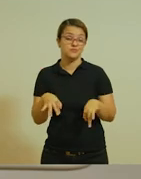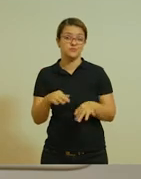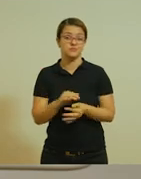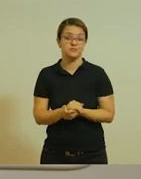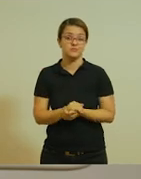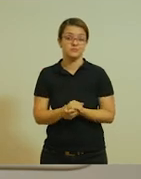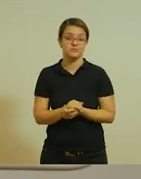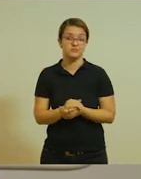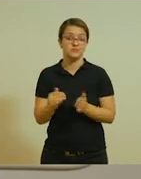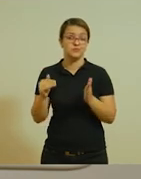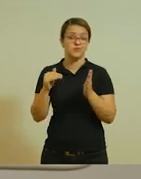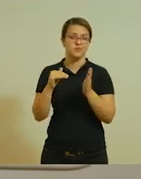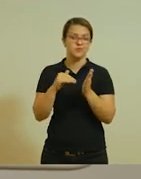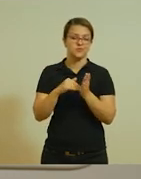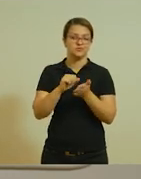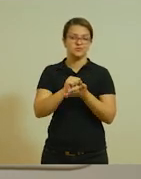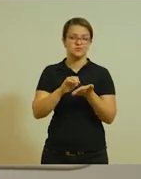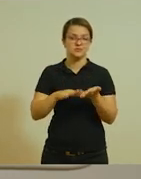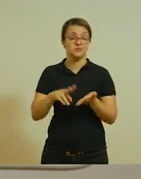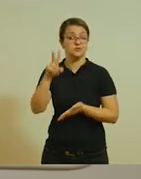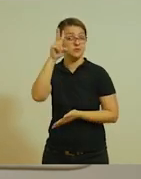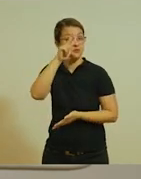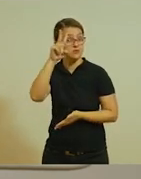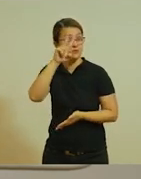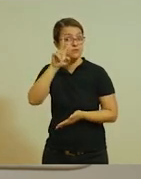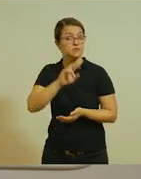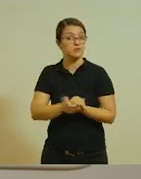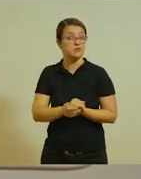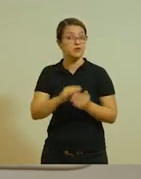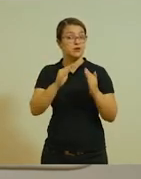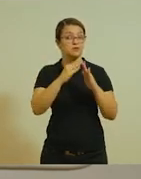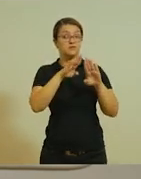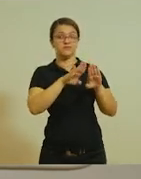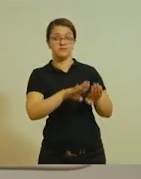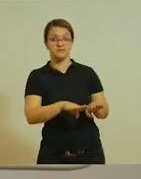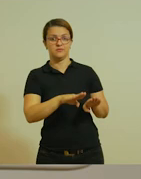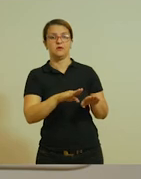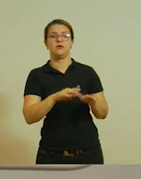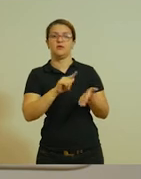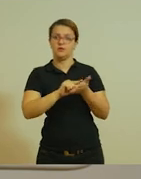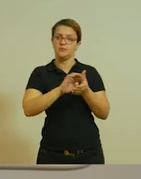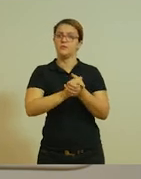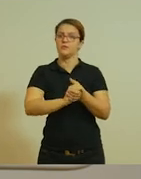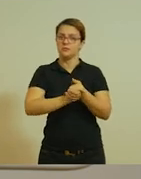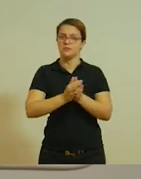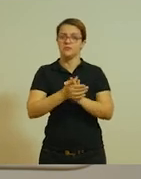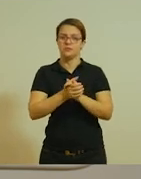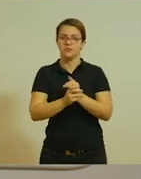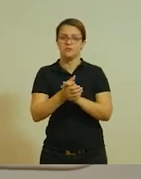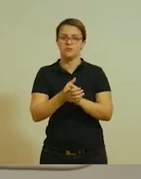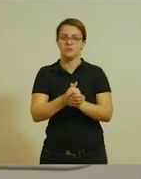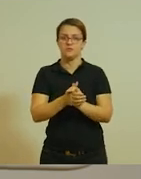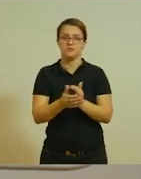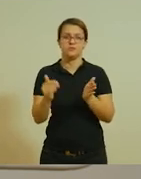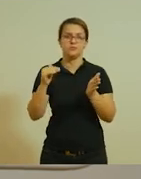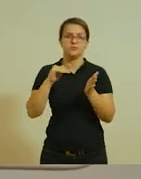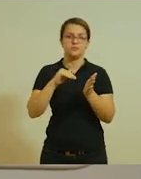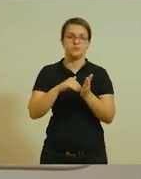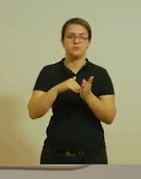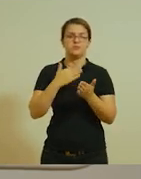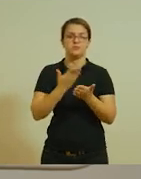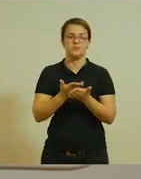nossa última atividade. Não esqueçam, fiquem em casa, lavem bem as mãos e